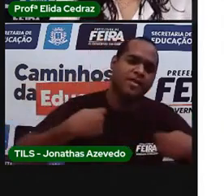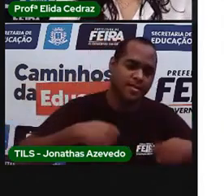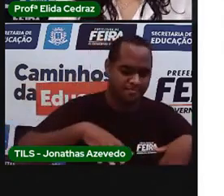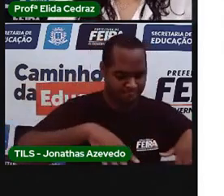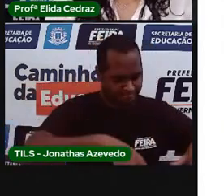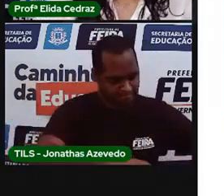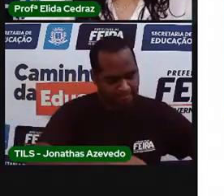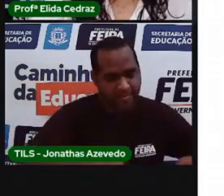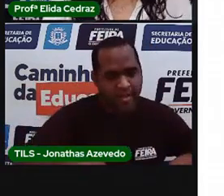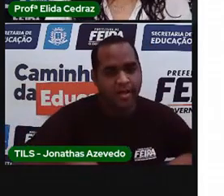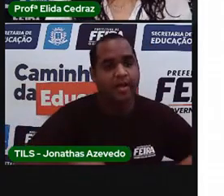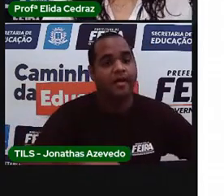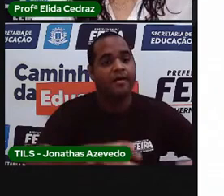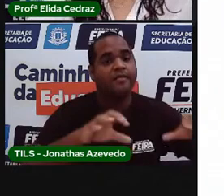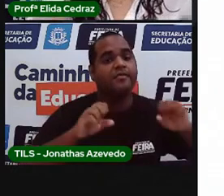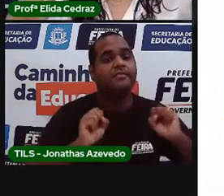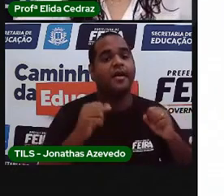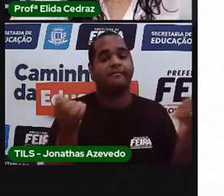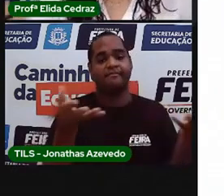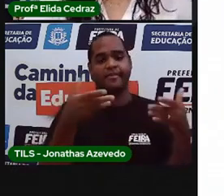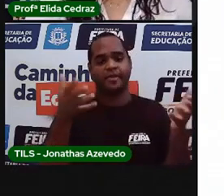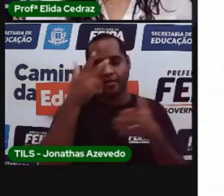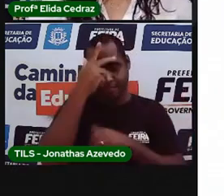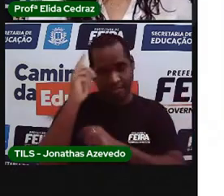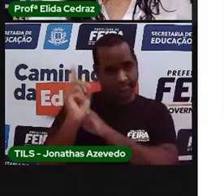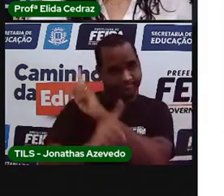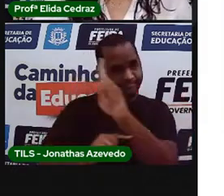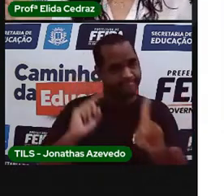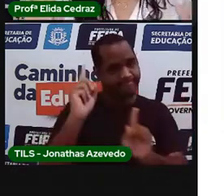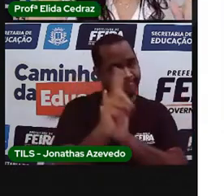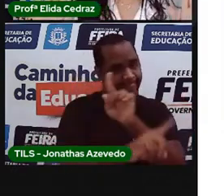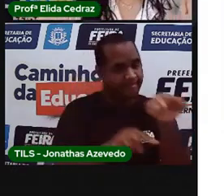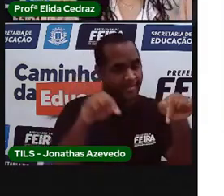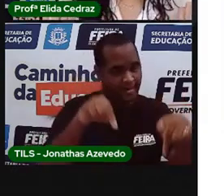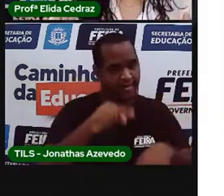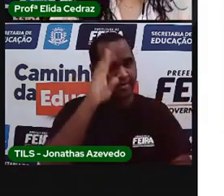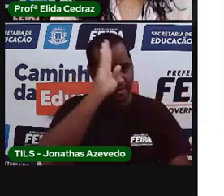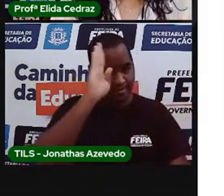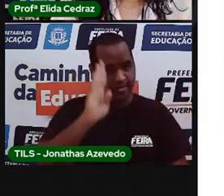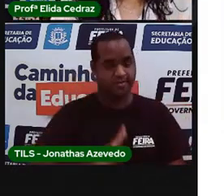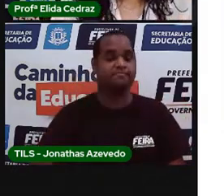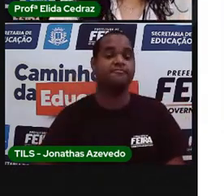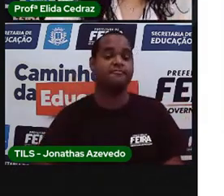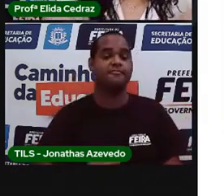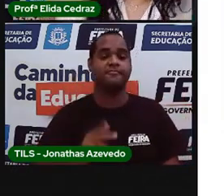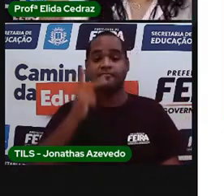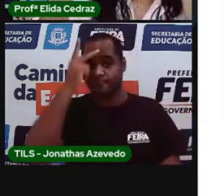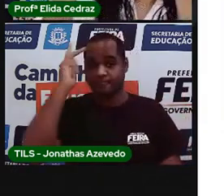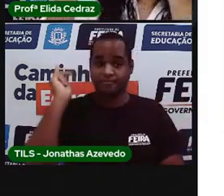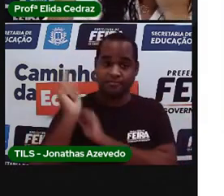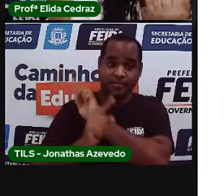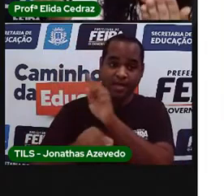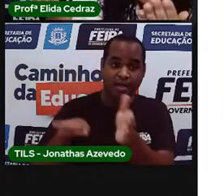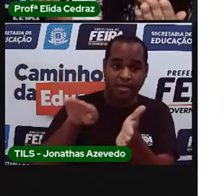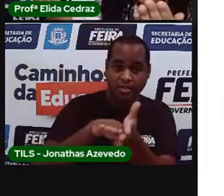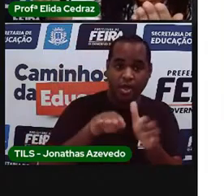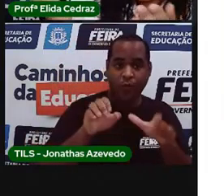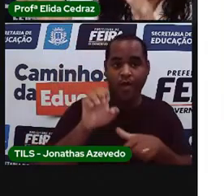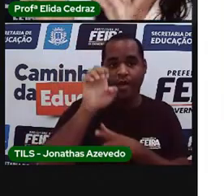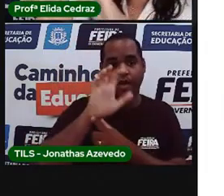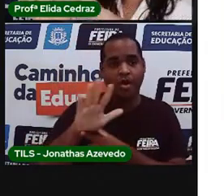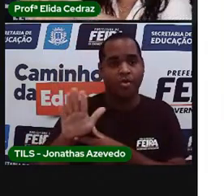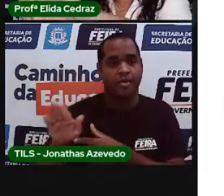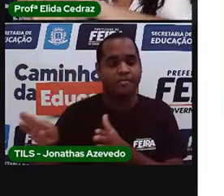obra. Então precisou que mais pessoas viessem. E quando eles chegaram da Europa